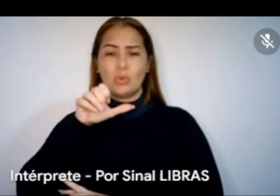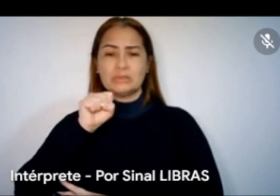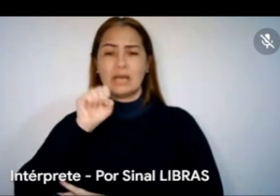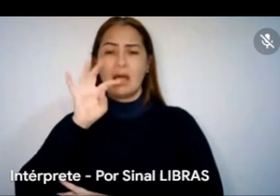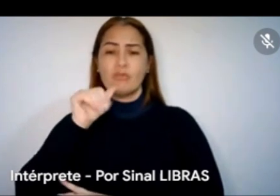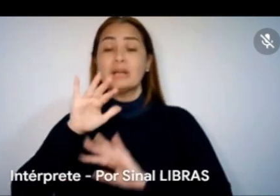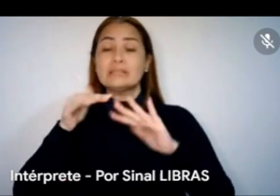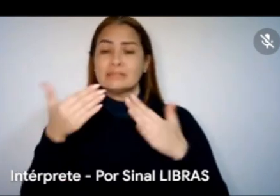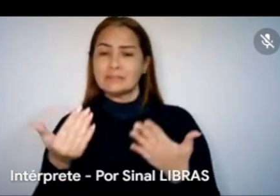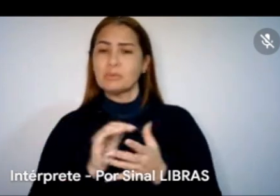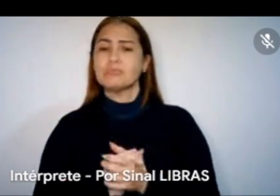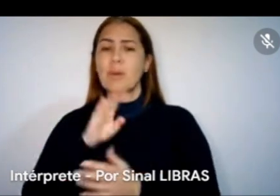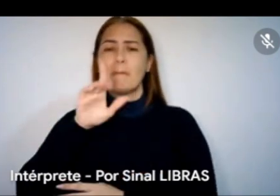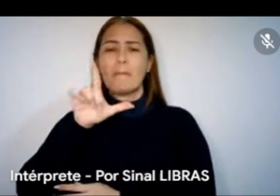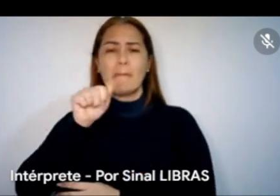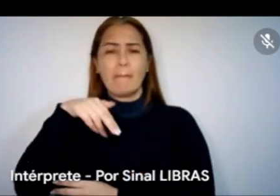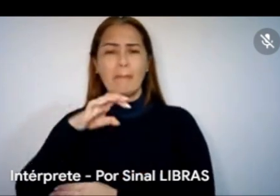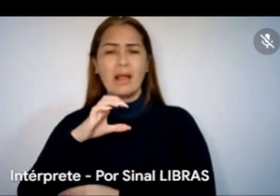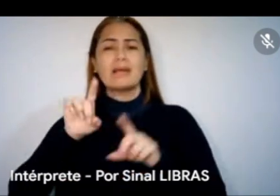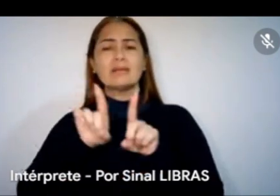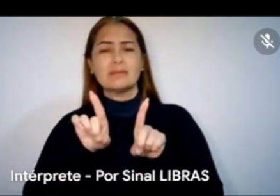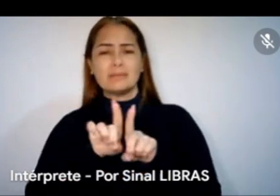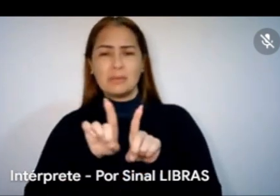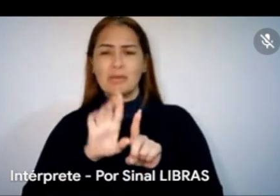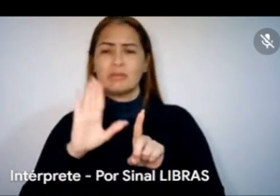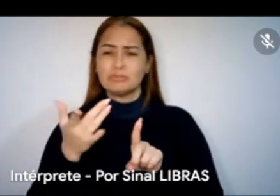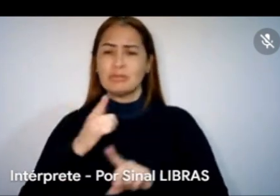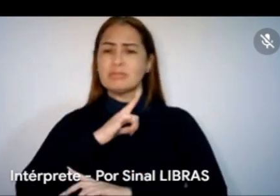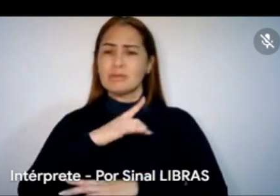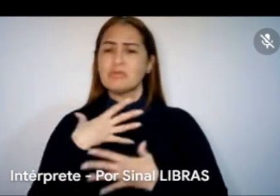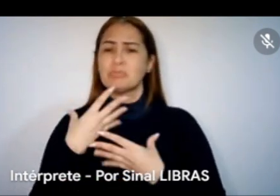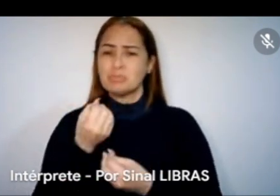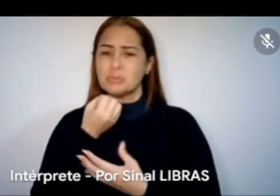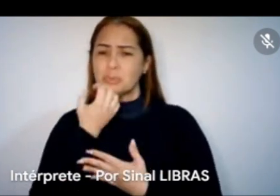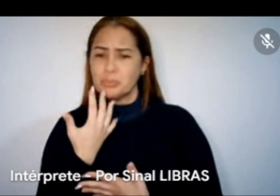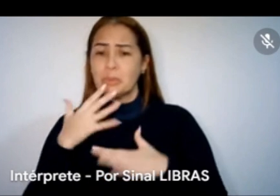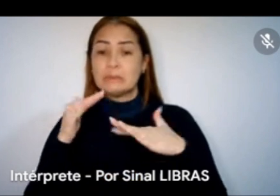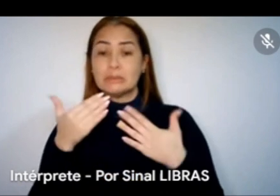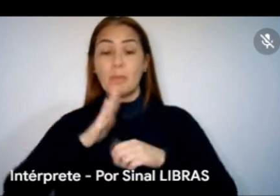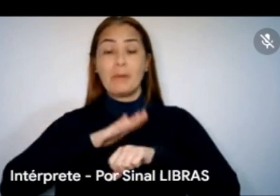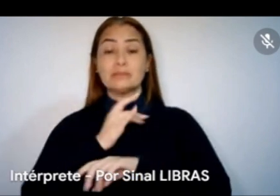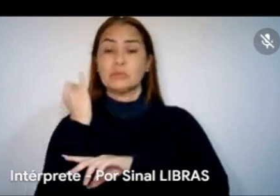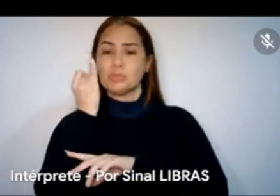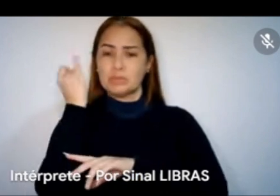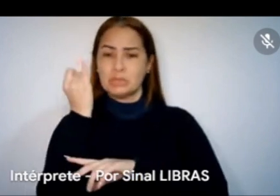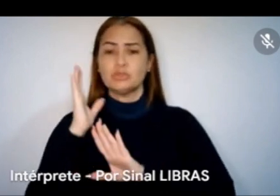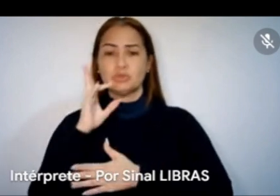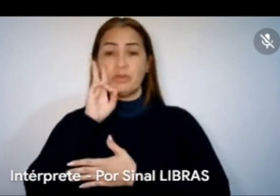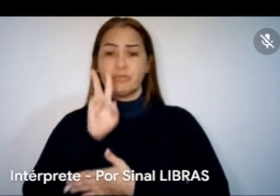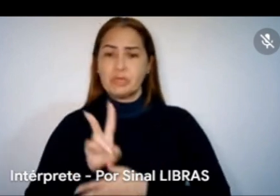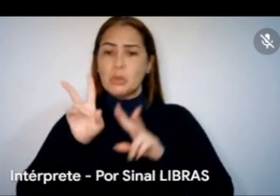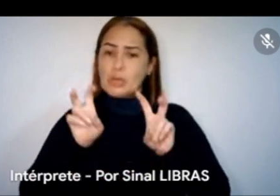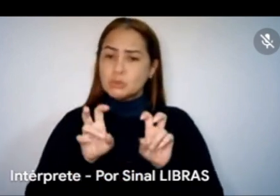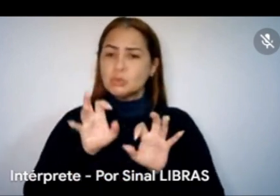para mim, talvez, o etal mais importante que houve na história do país, em termos de escoamento de produção. Nesse